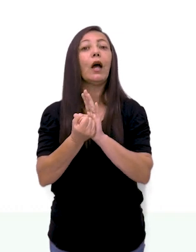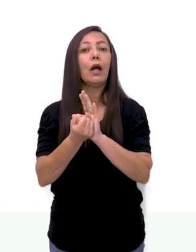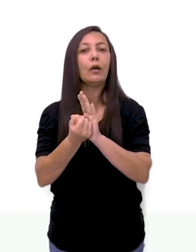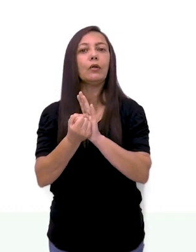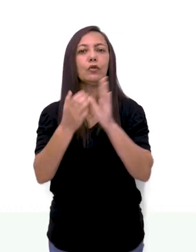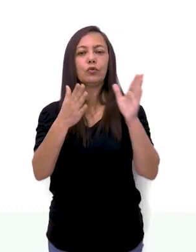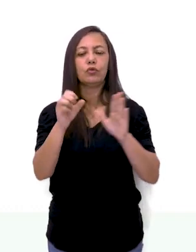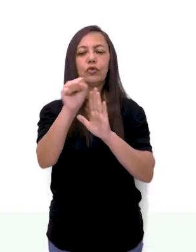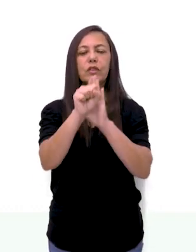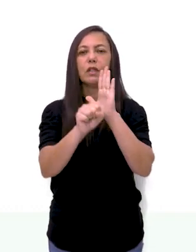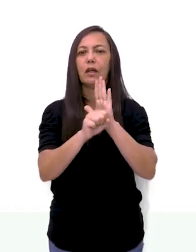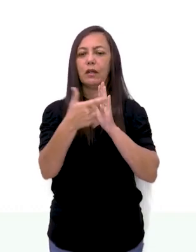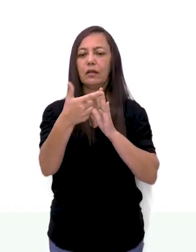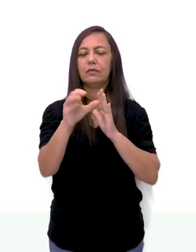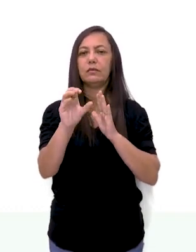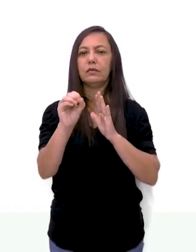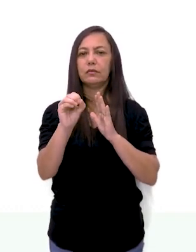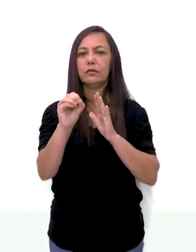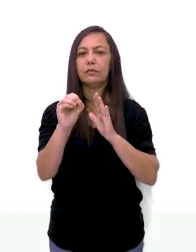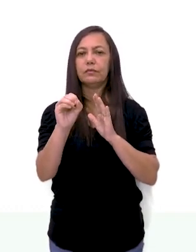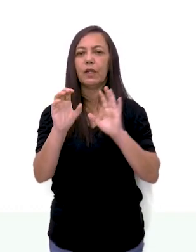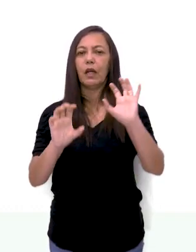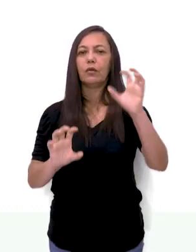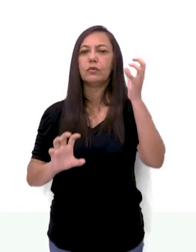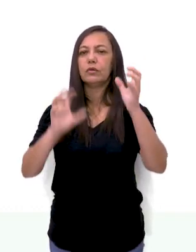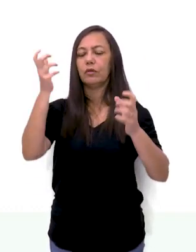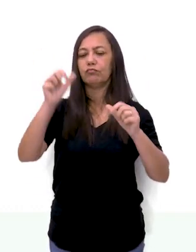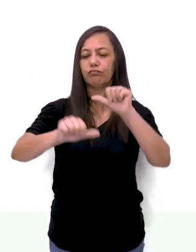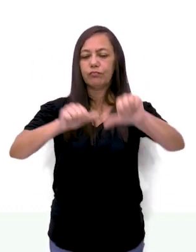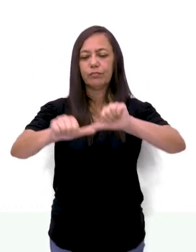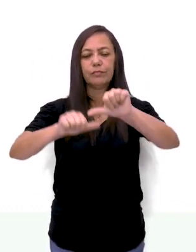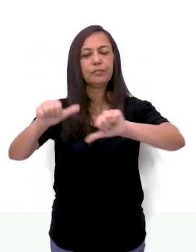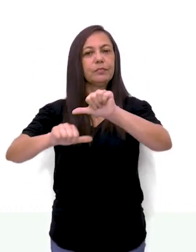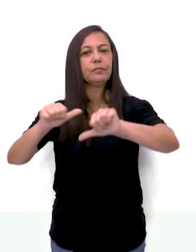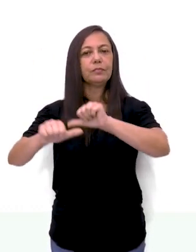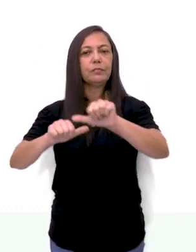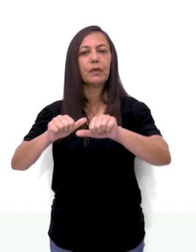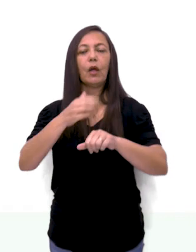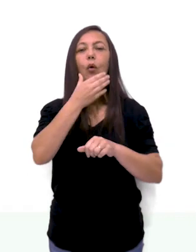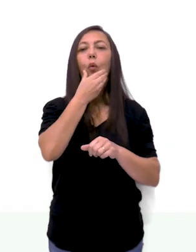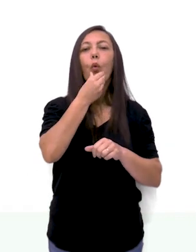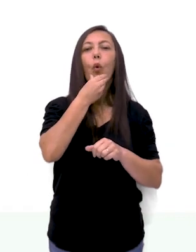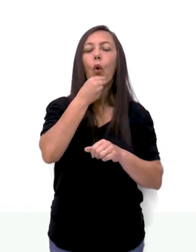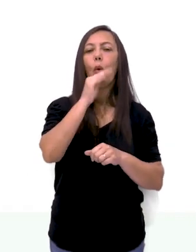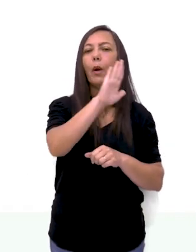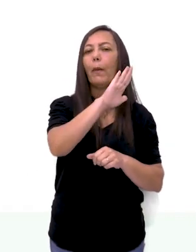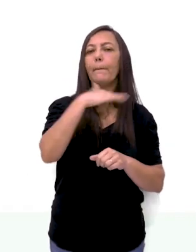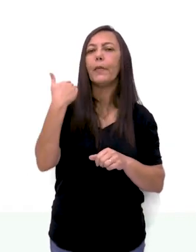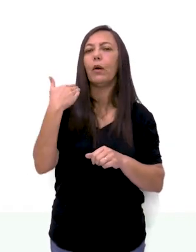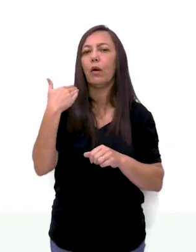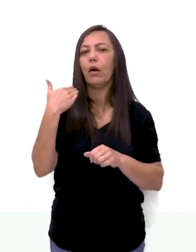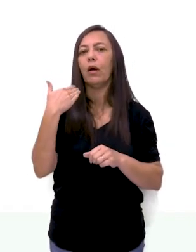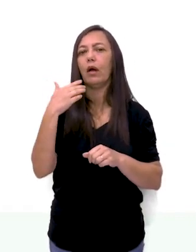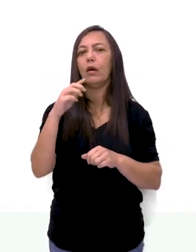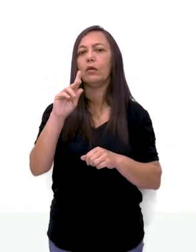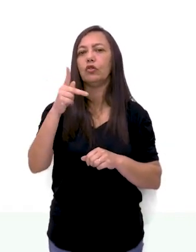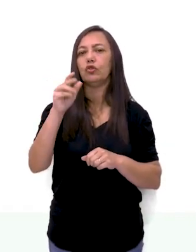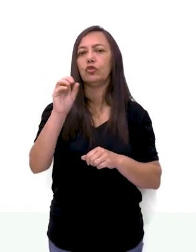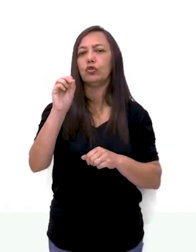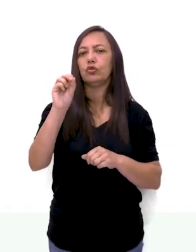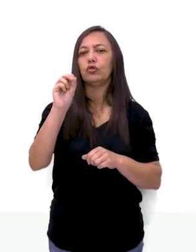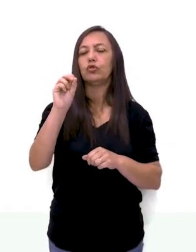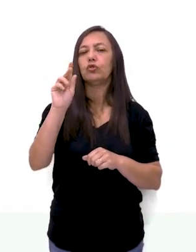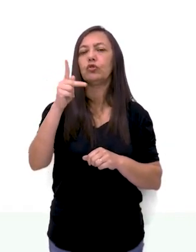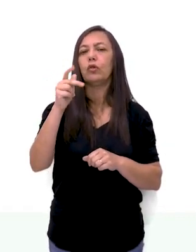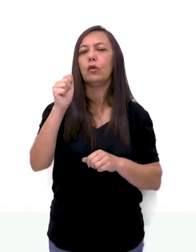no século XX, que aconteceram grandes transformações. A morte do maestro instrumentista Johann Sebastian Bach